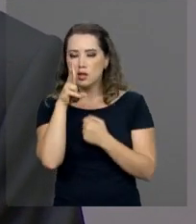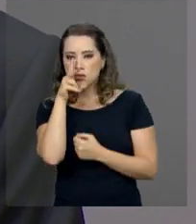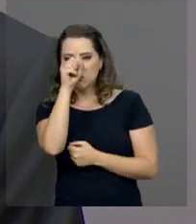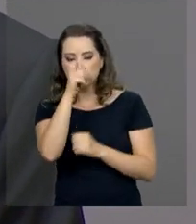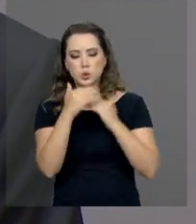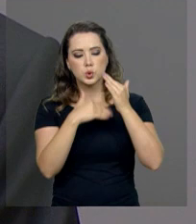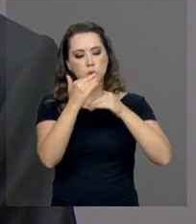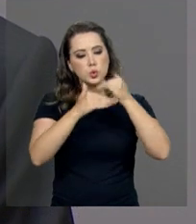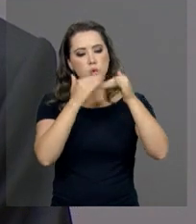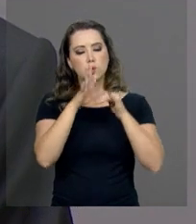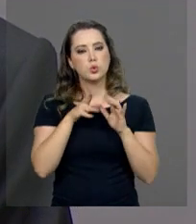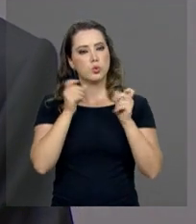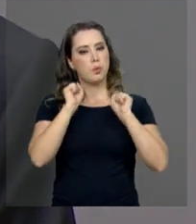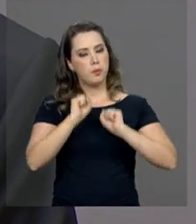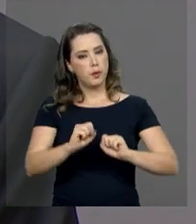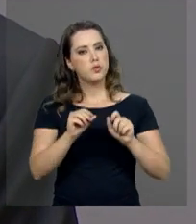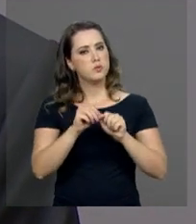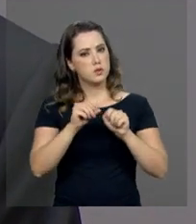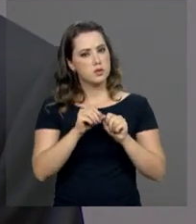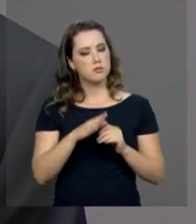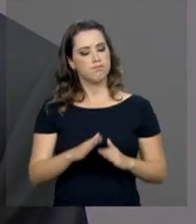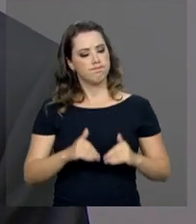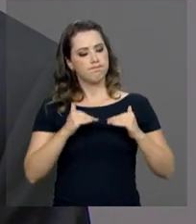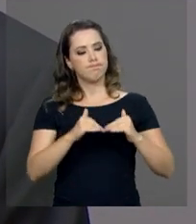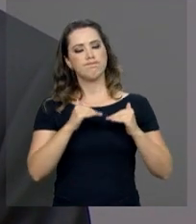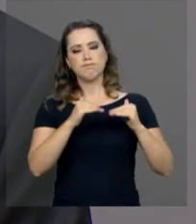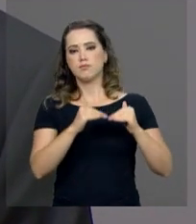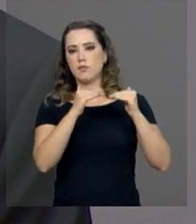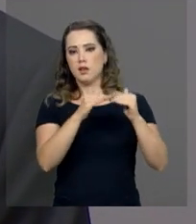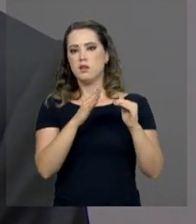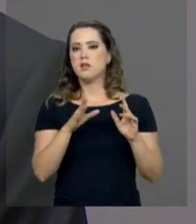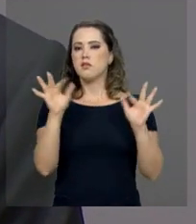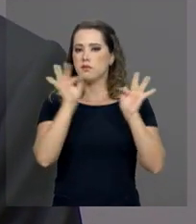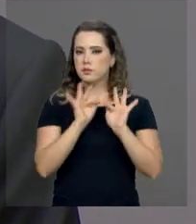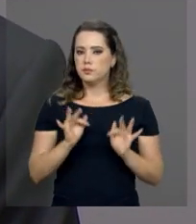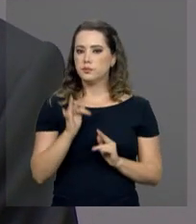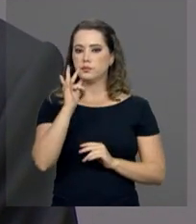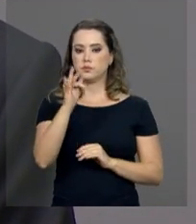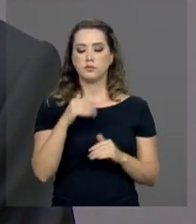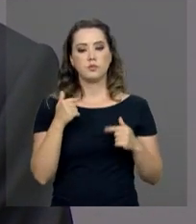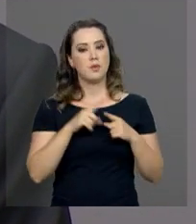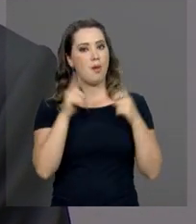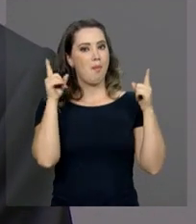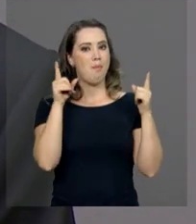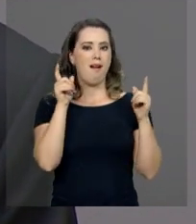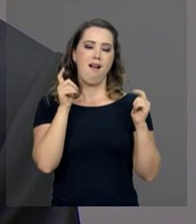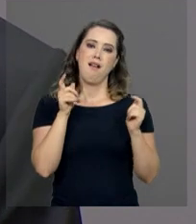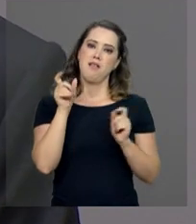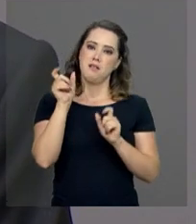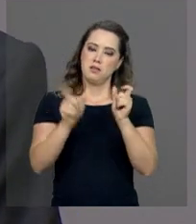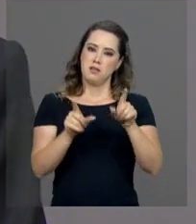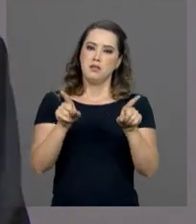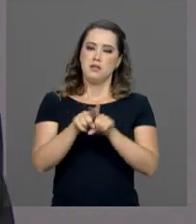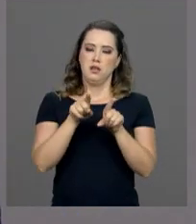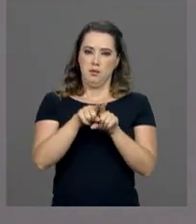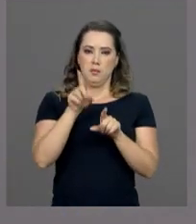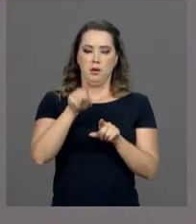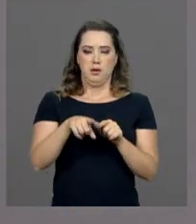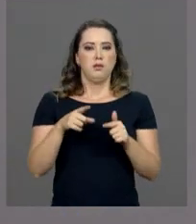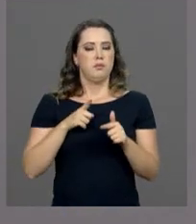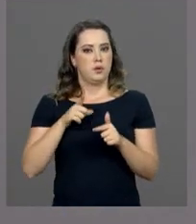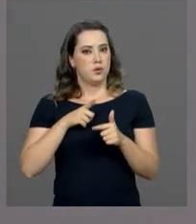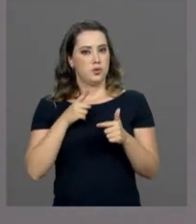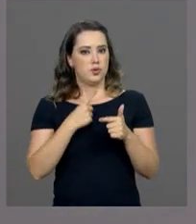todo o seu potencial, prospere e seja feliz. Mas como todo manto, ele também pode